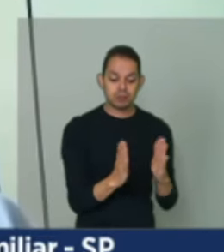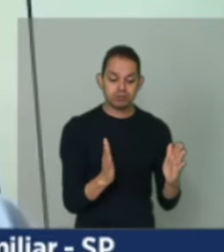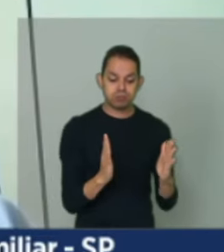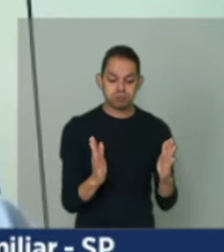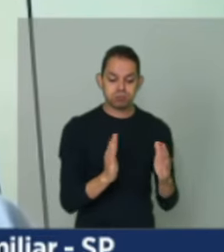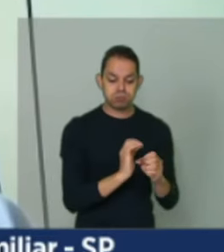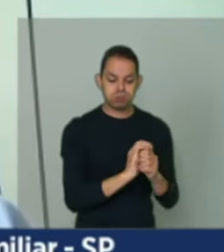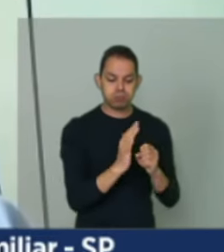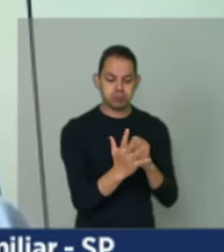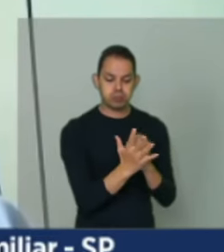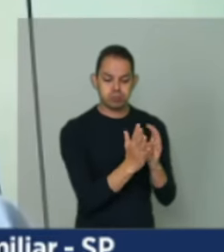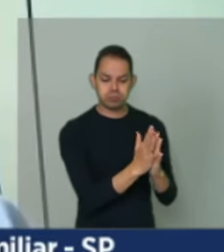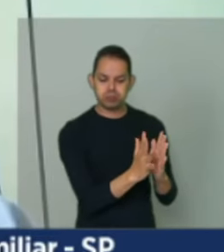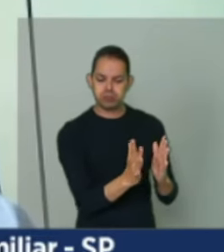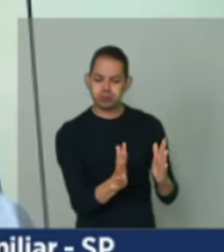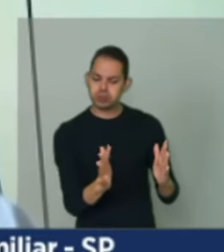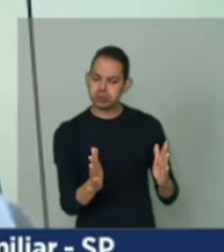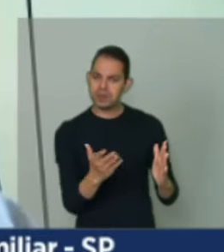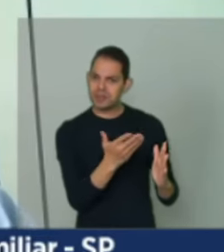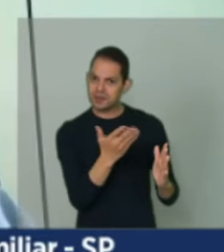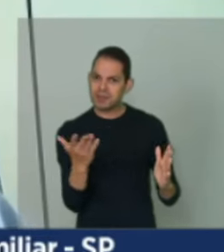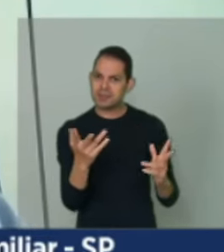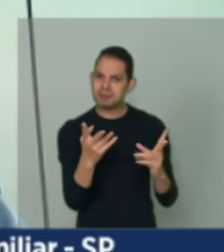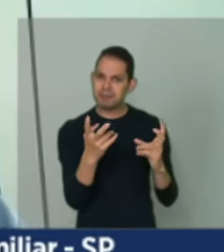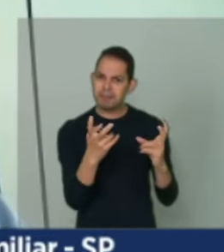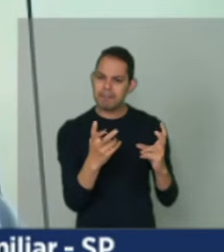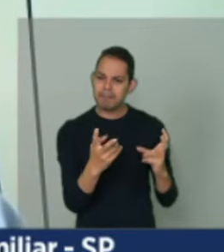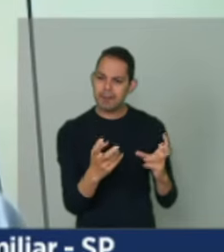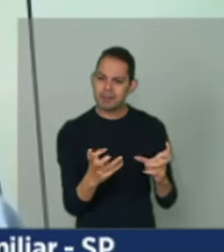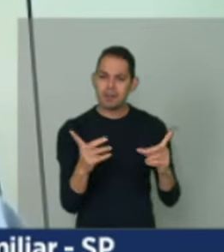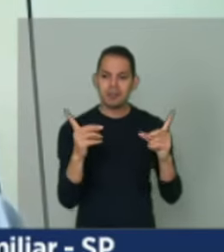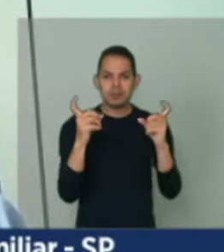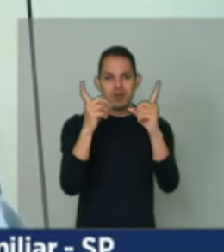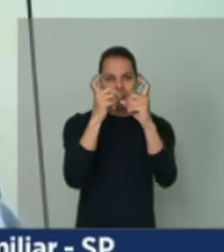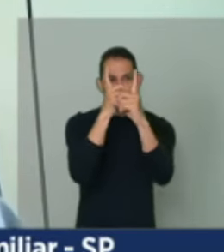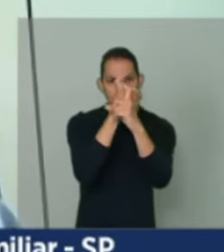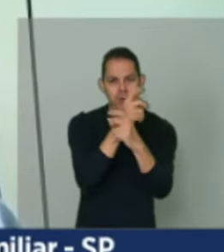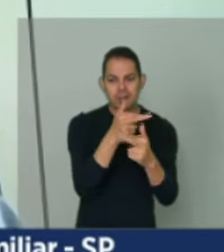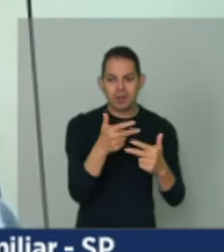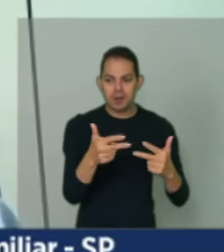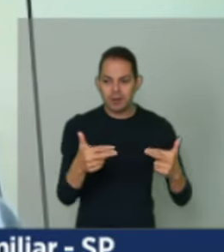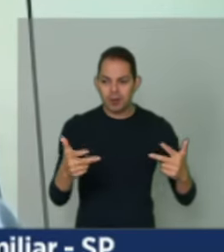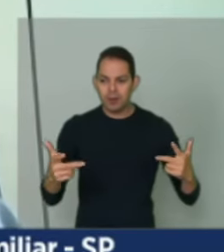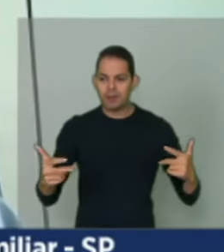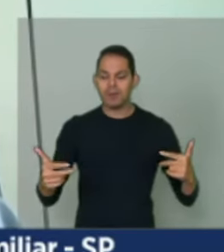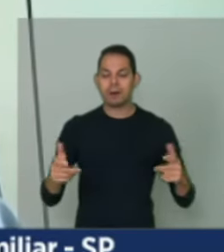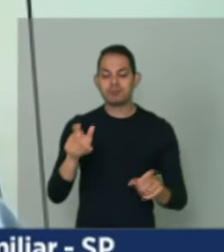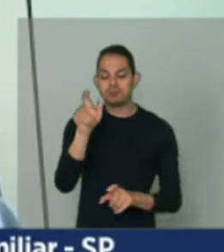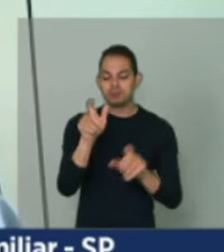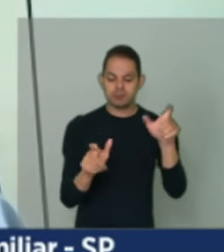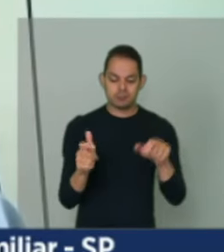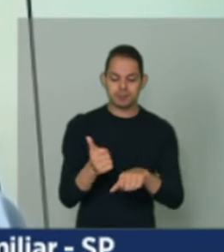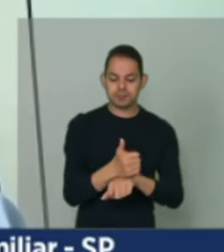vocês percebem que com todas as suas dificuldades que tem um agricultor familiar,